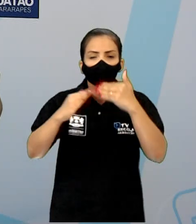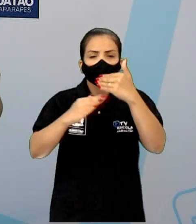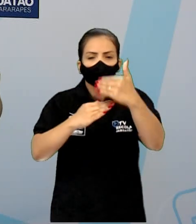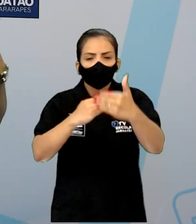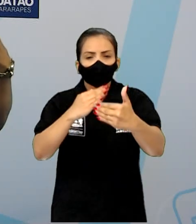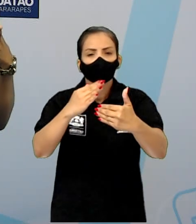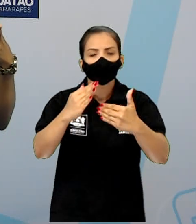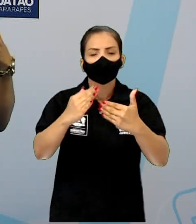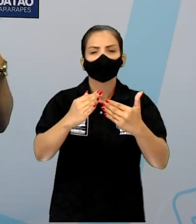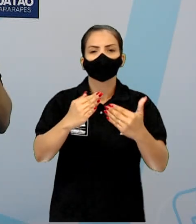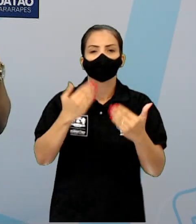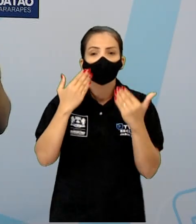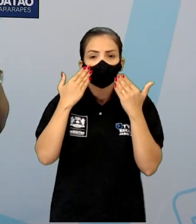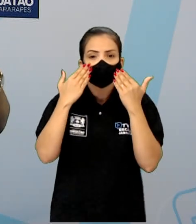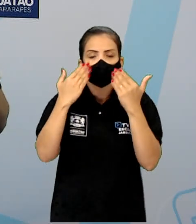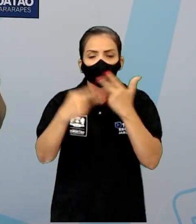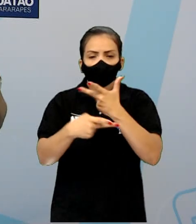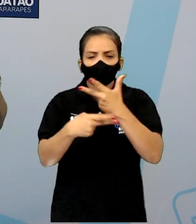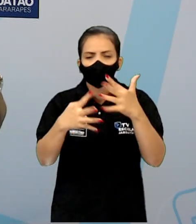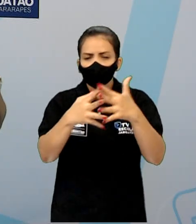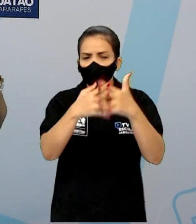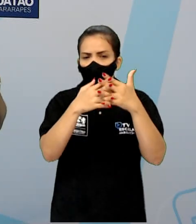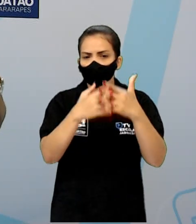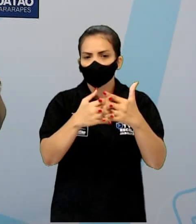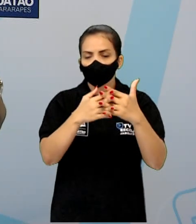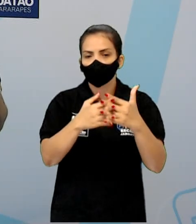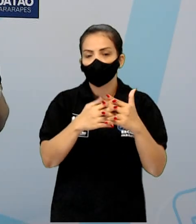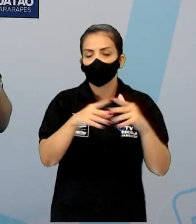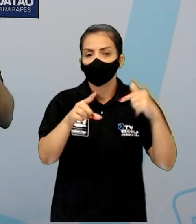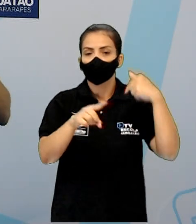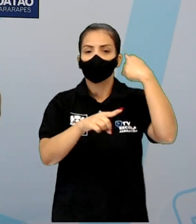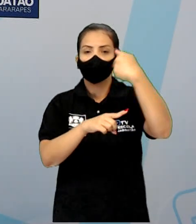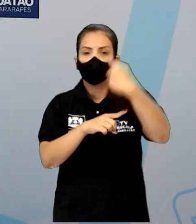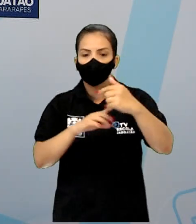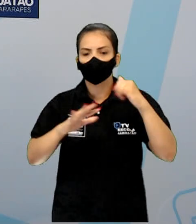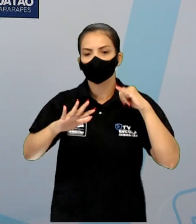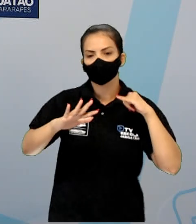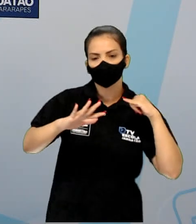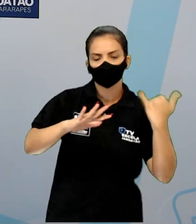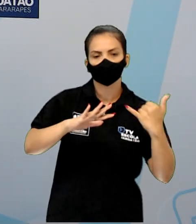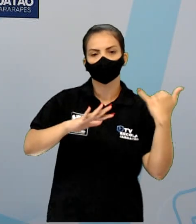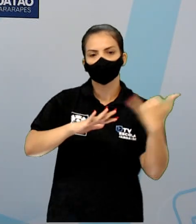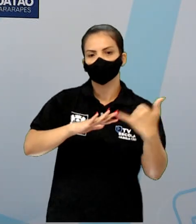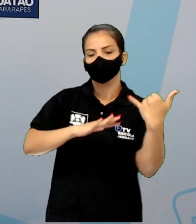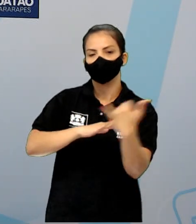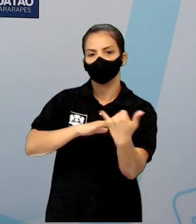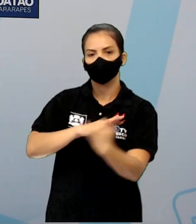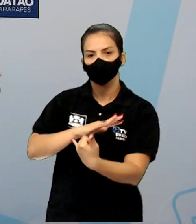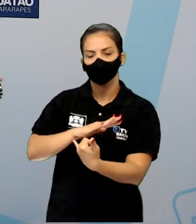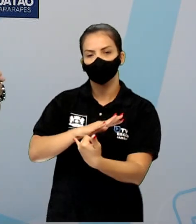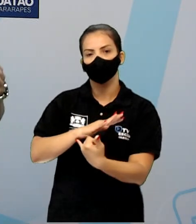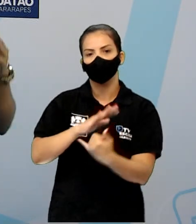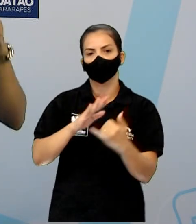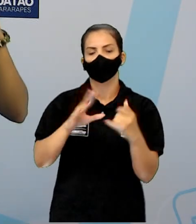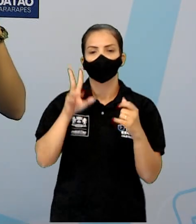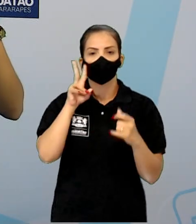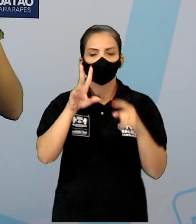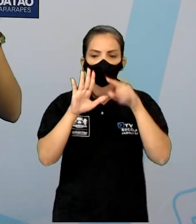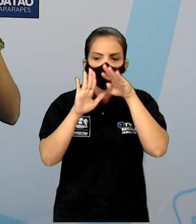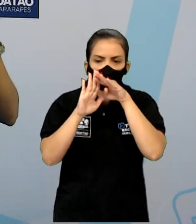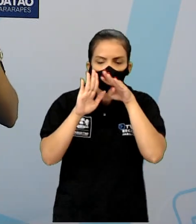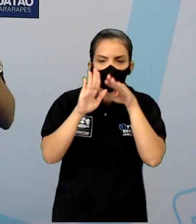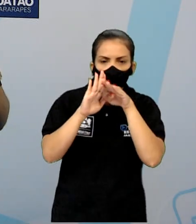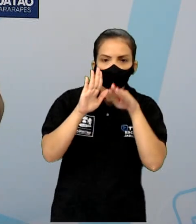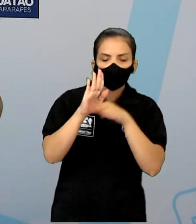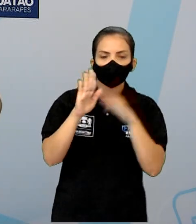conflito, se estrutura as demais partes do enredo. Então, vocês, quando a gente estiver vendo parte por parte, vocês vão entender